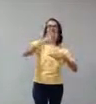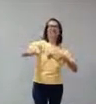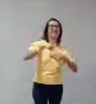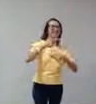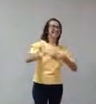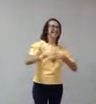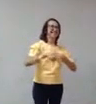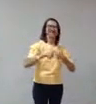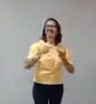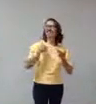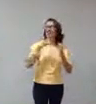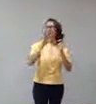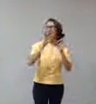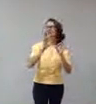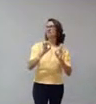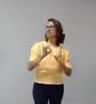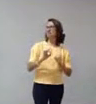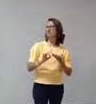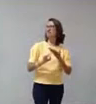foi identificada.